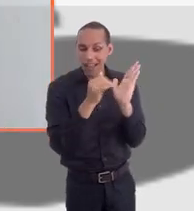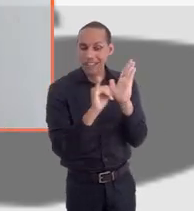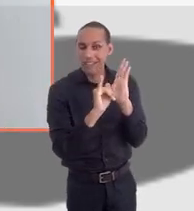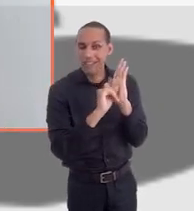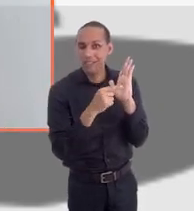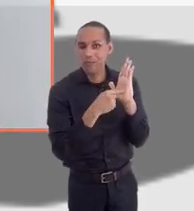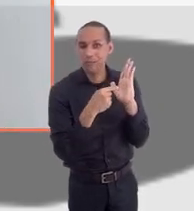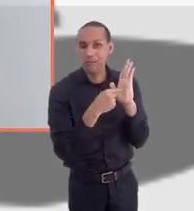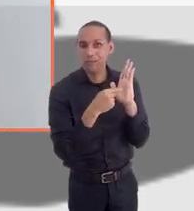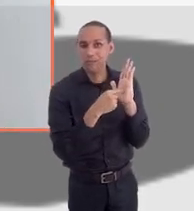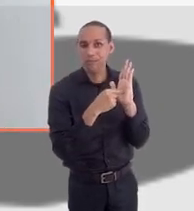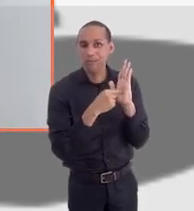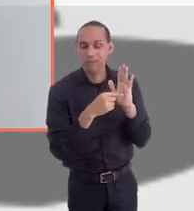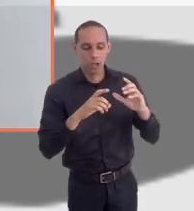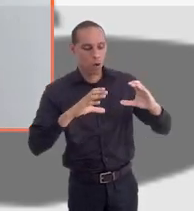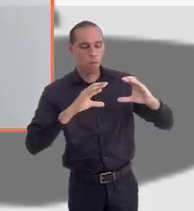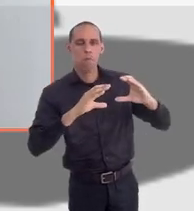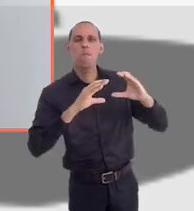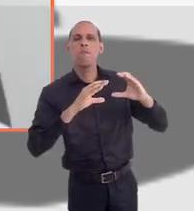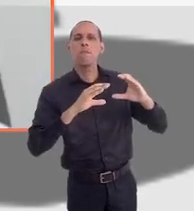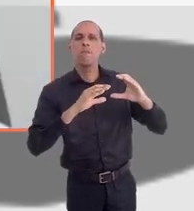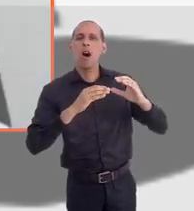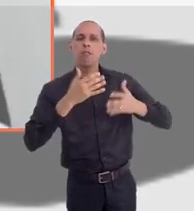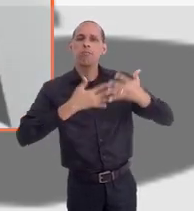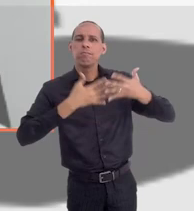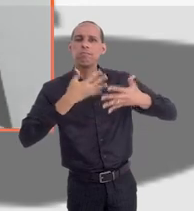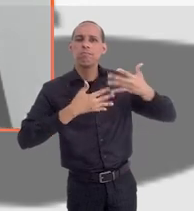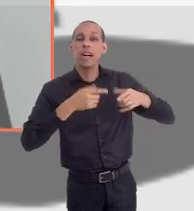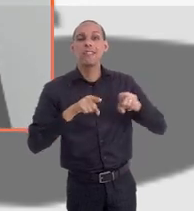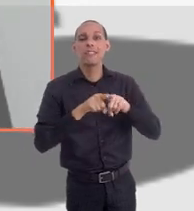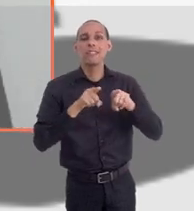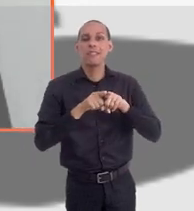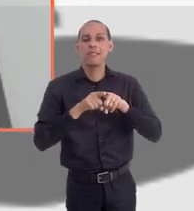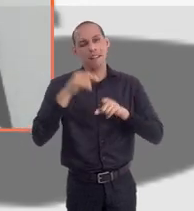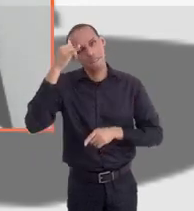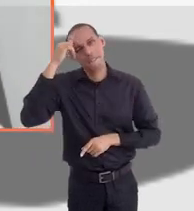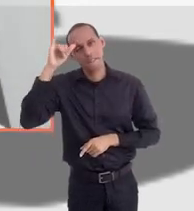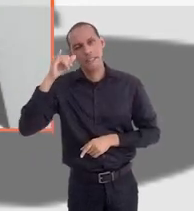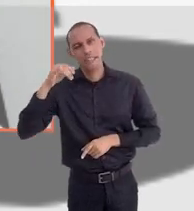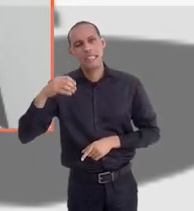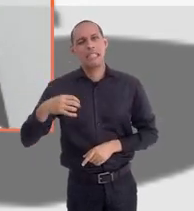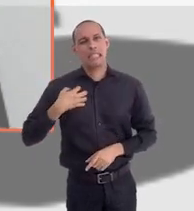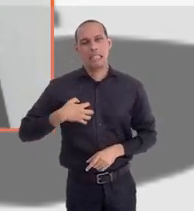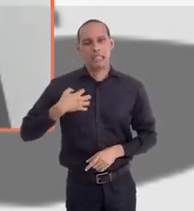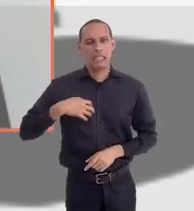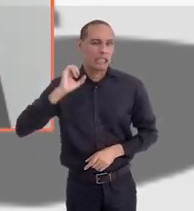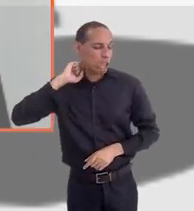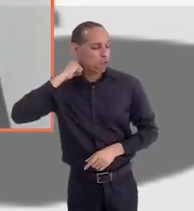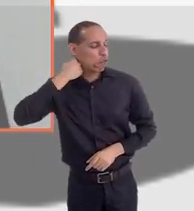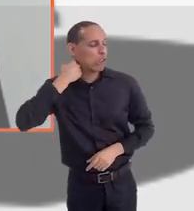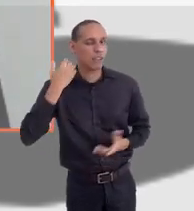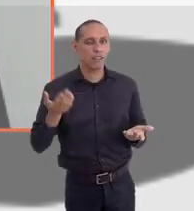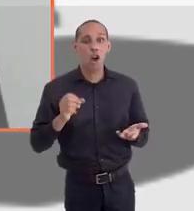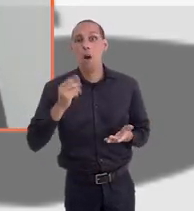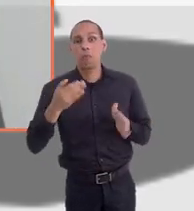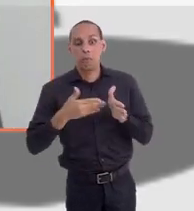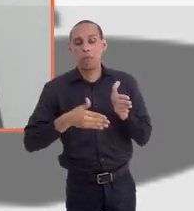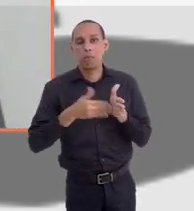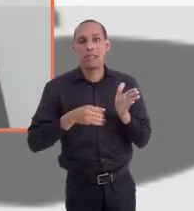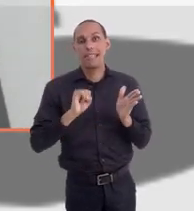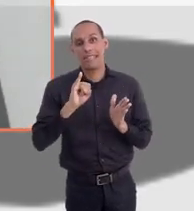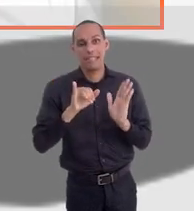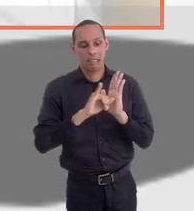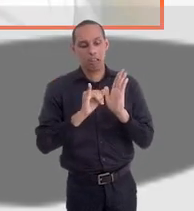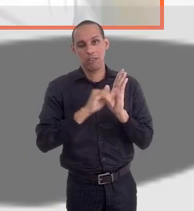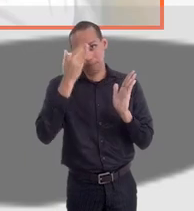no edital. Vazilhame transparente, para evitar problema e evitar estresse, e até mesmo a reprovação, se você não seguir os caminhos